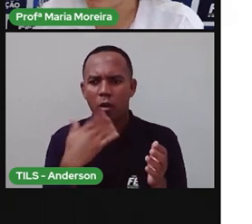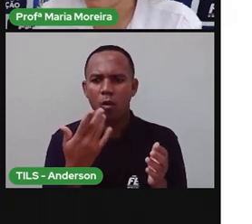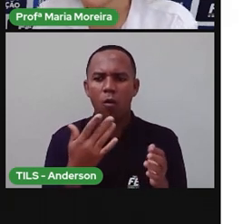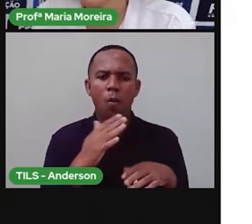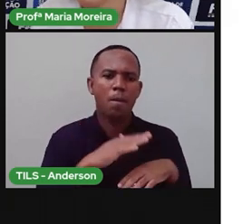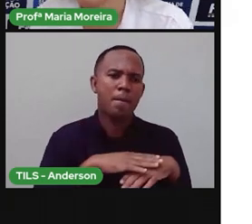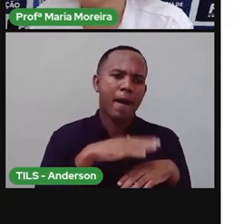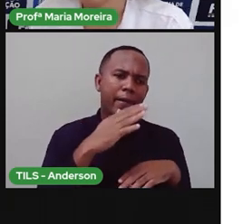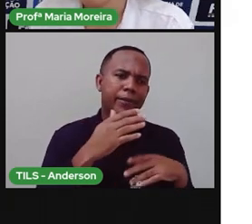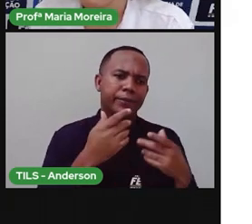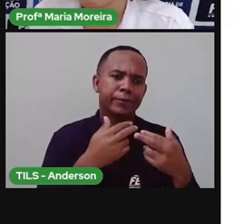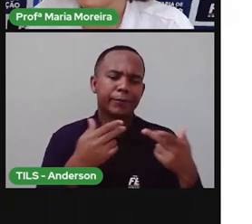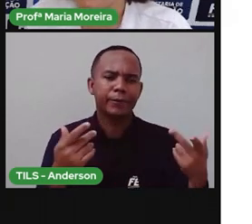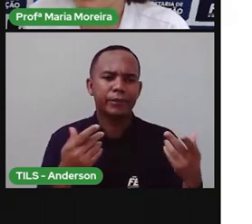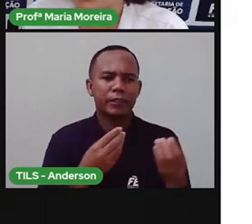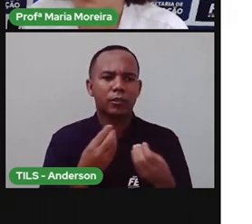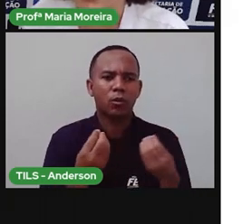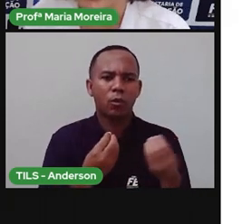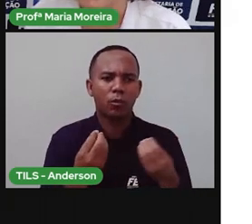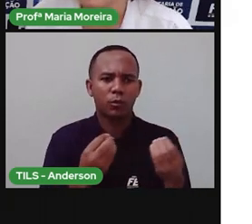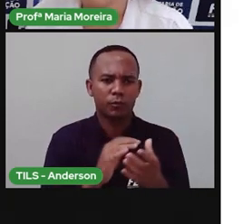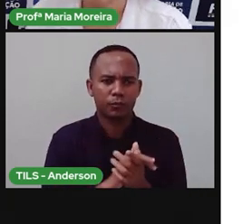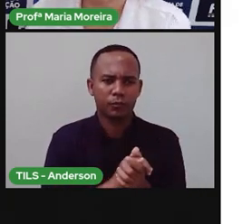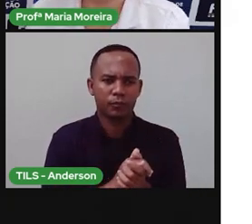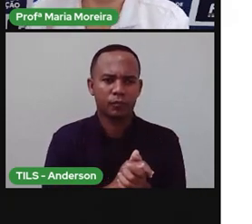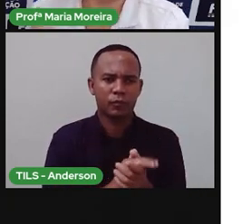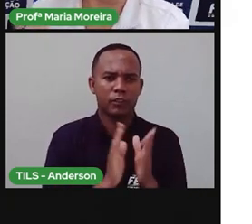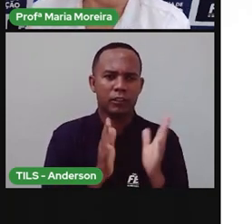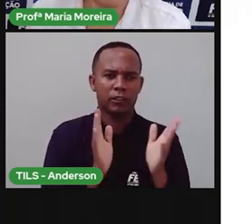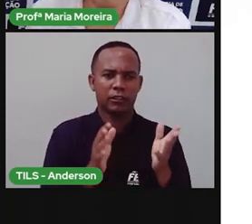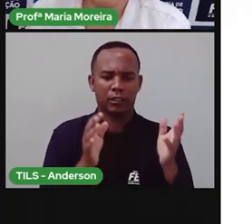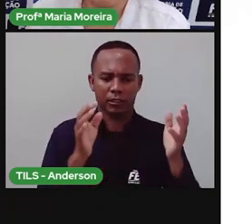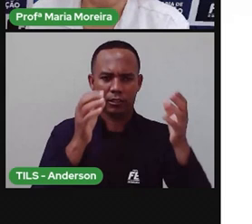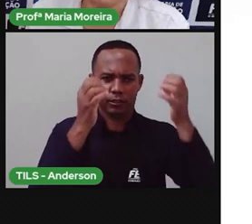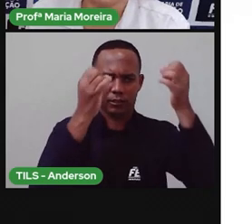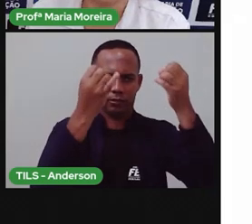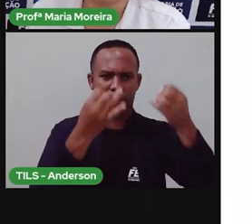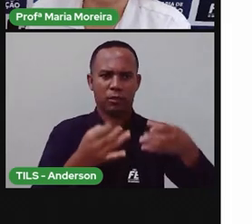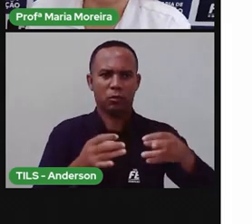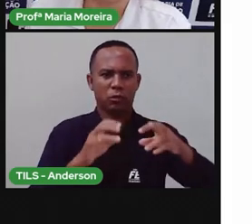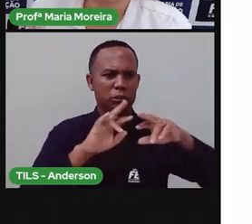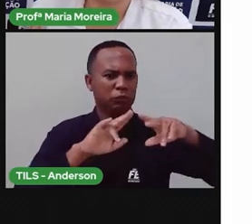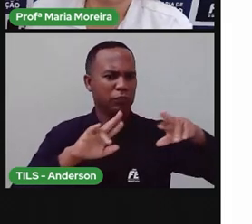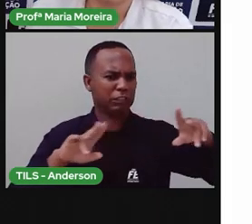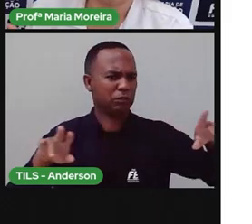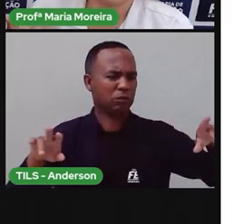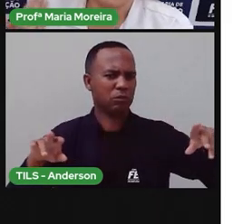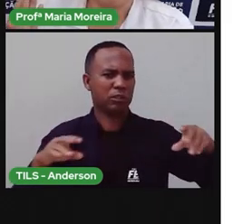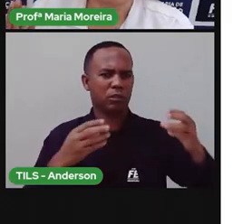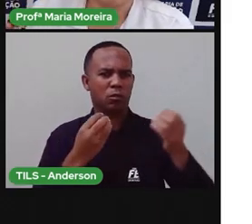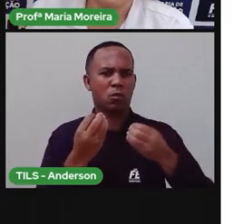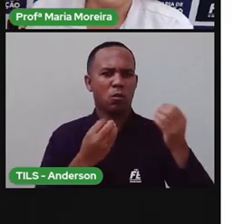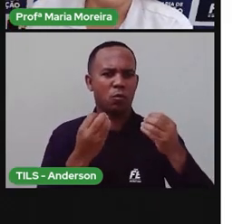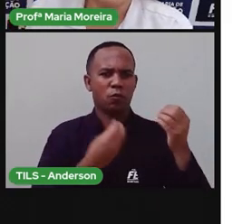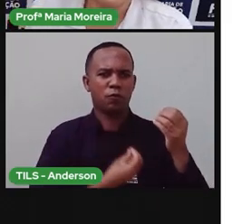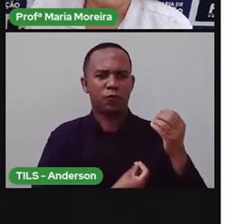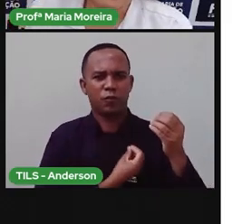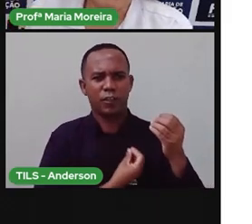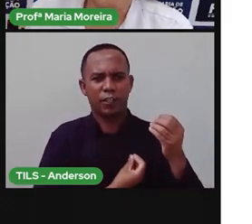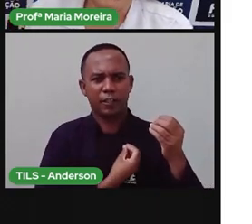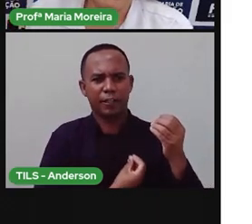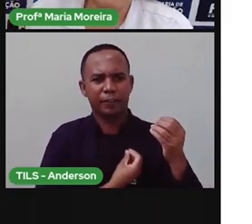Porque a gente falou sobre o oceano. Quando a gente falou sobre o oceano, a PRO explicou várias coisas para vocês com relação ao quê? A vida,